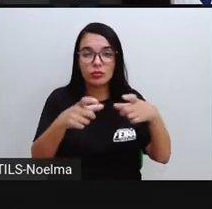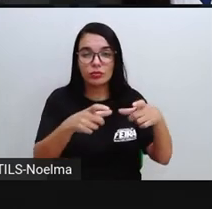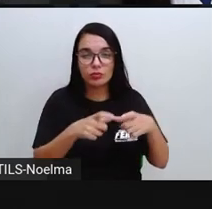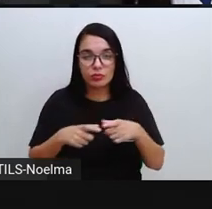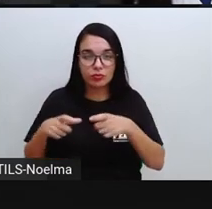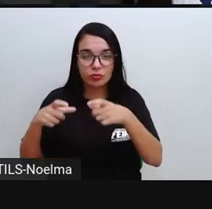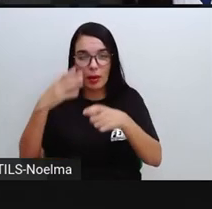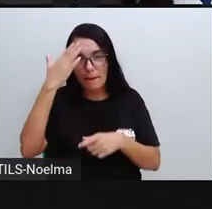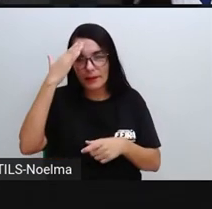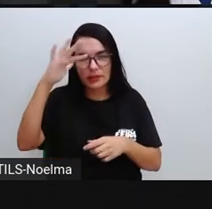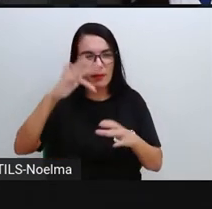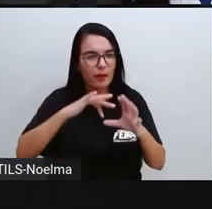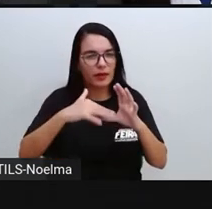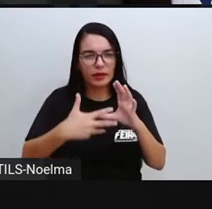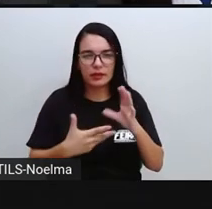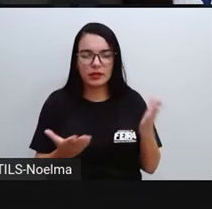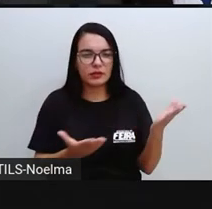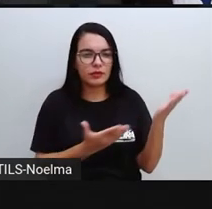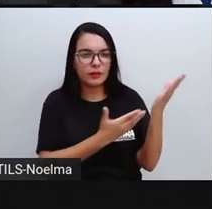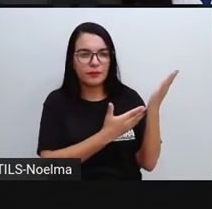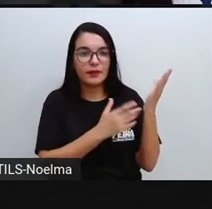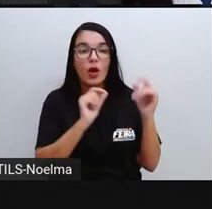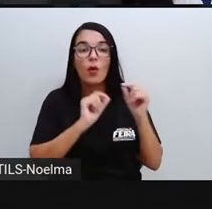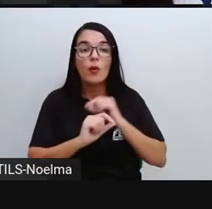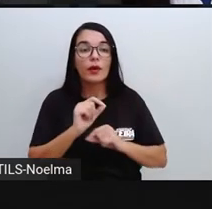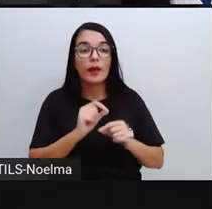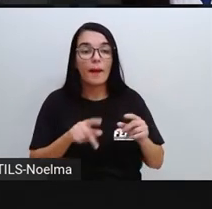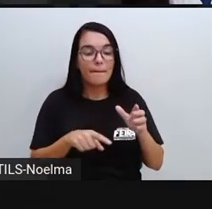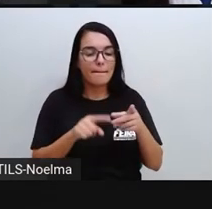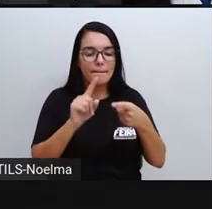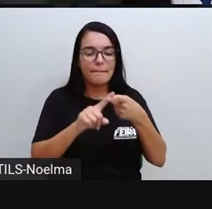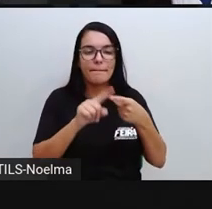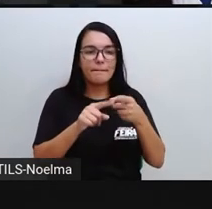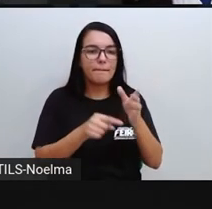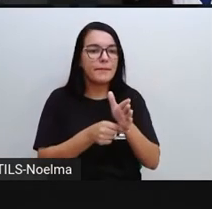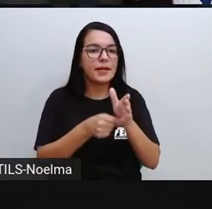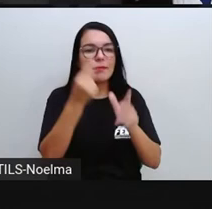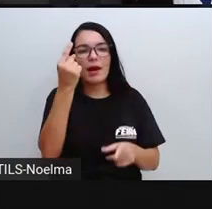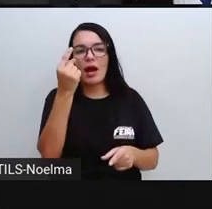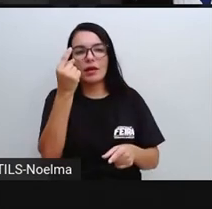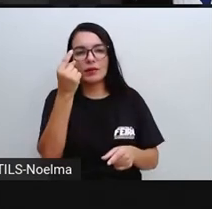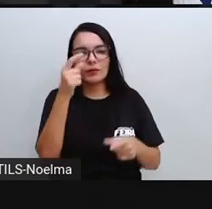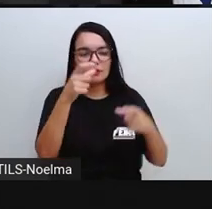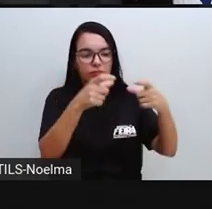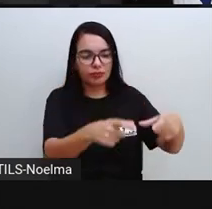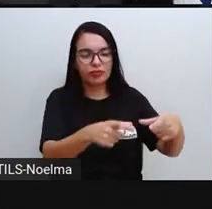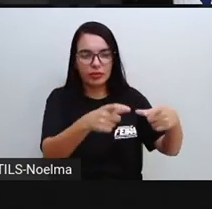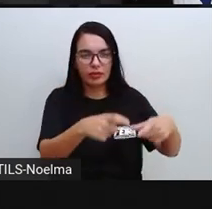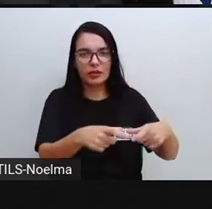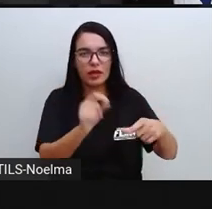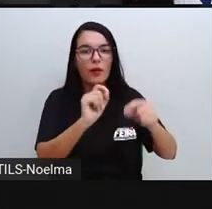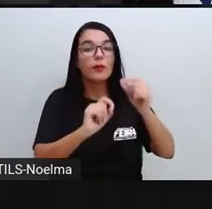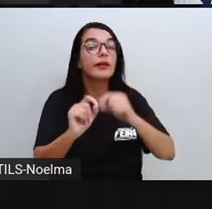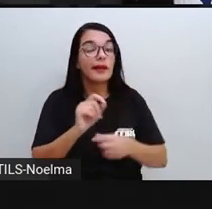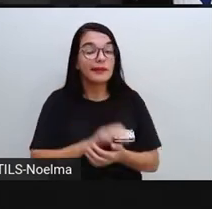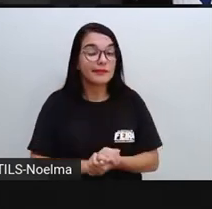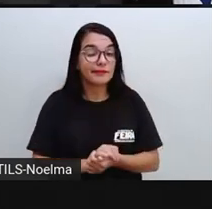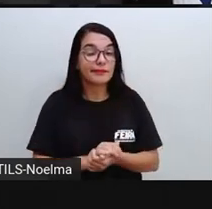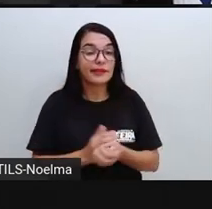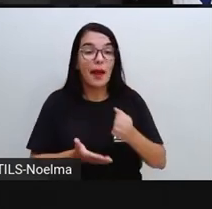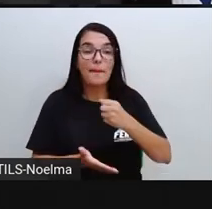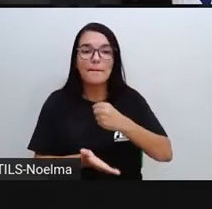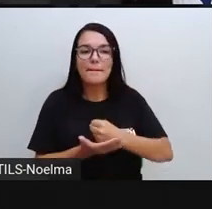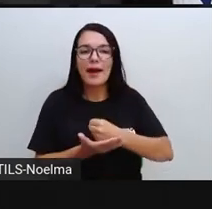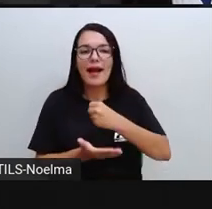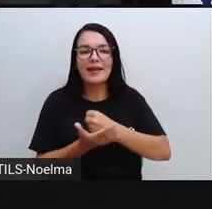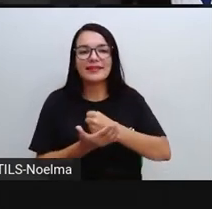suas principais características. Vamos lá. O setor primário, o setor primário, com o próprio nome disso, setor primário, primeiro, aquele que vem